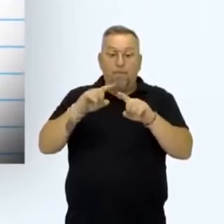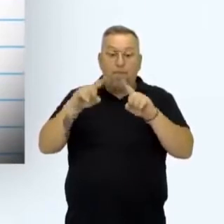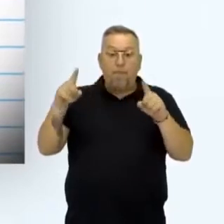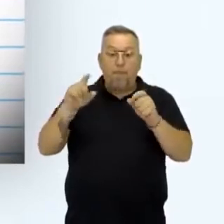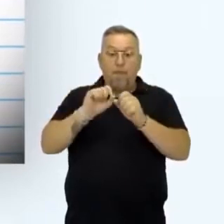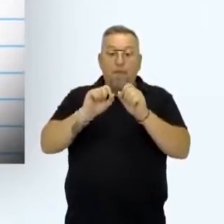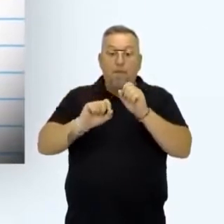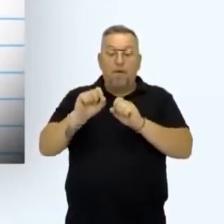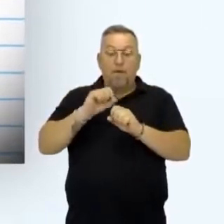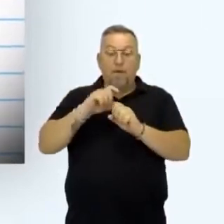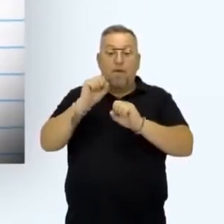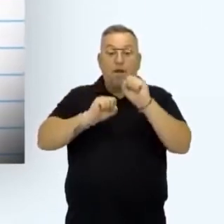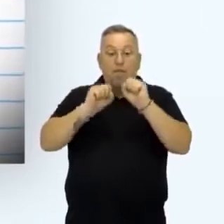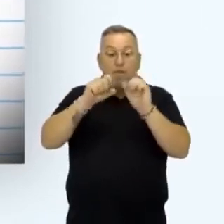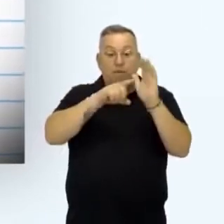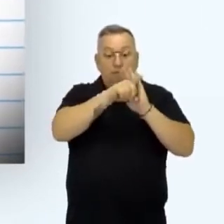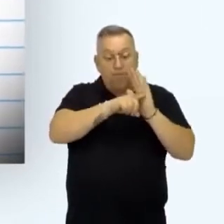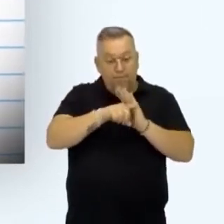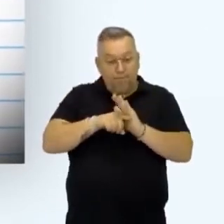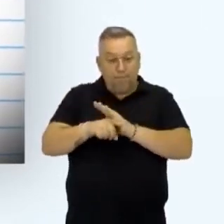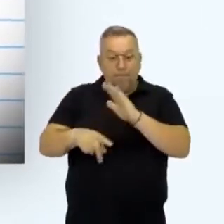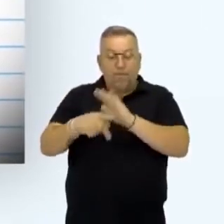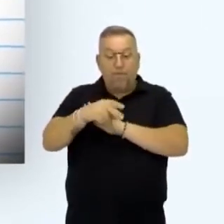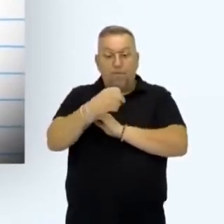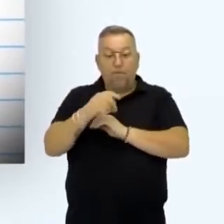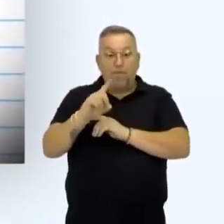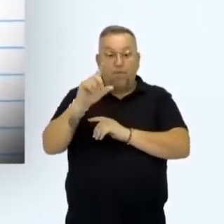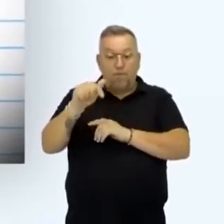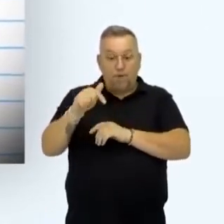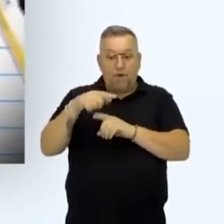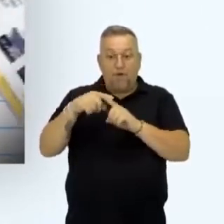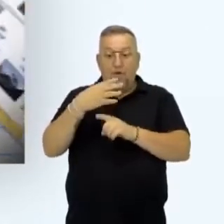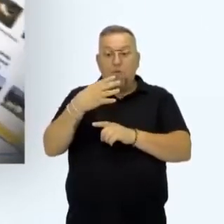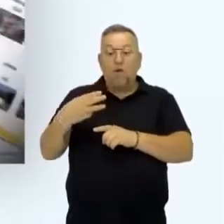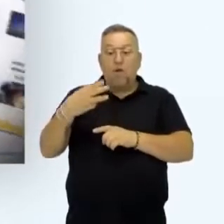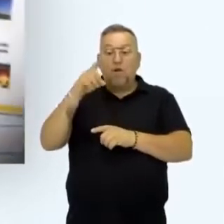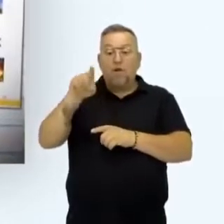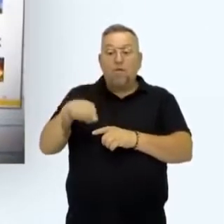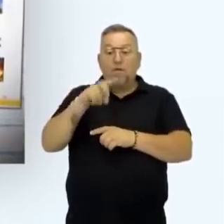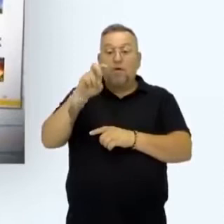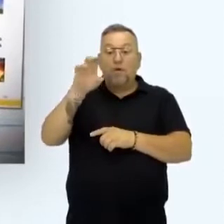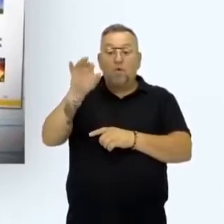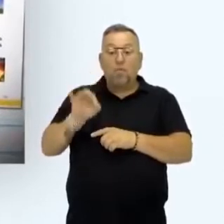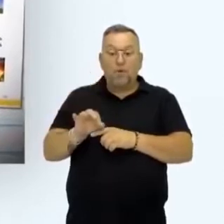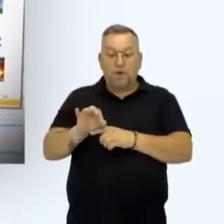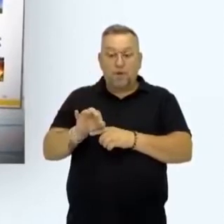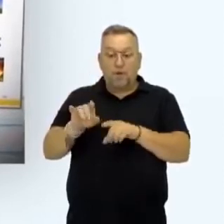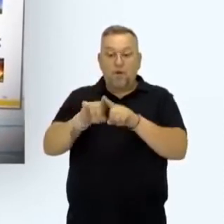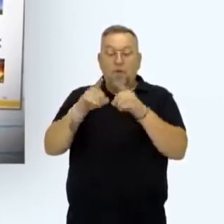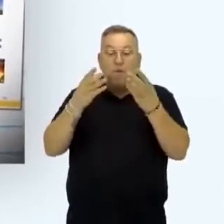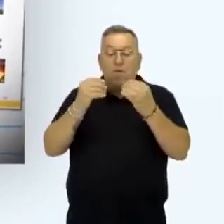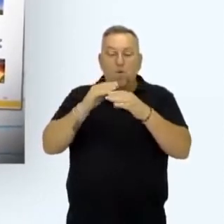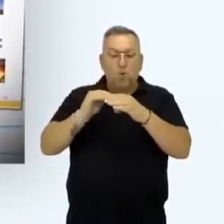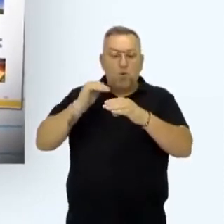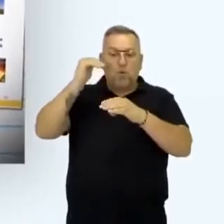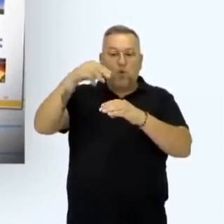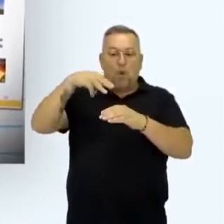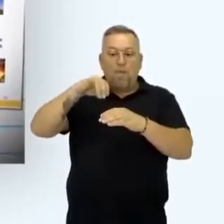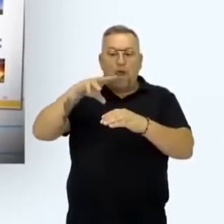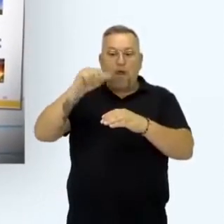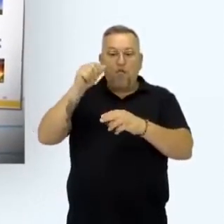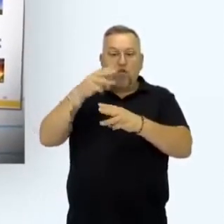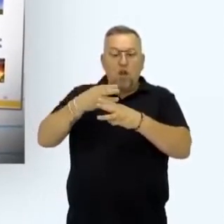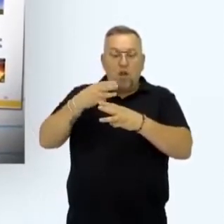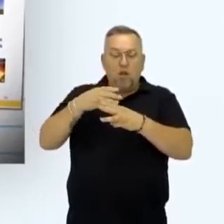Balanço Energético da Empresa de Pesquisa Energética 2017, é de 43,5%, muito acima da média mundial.